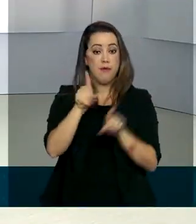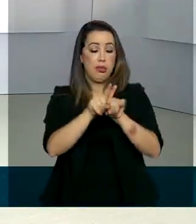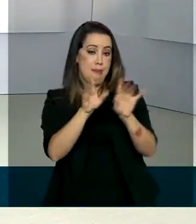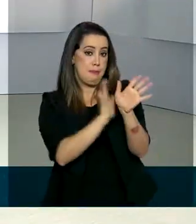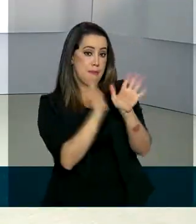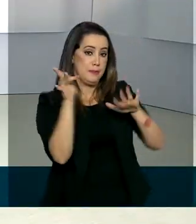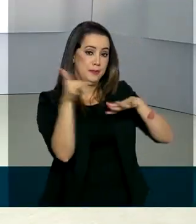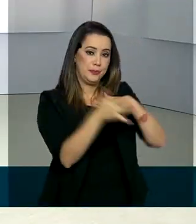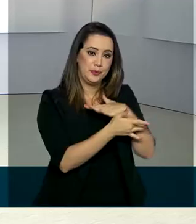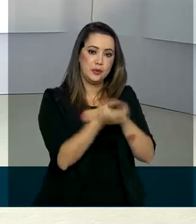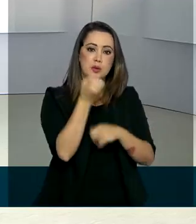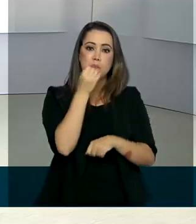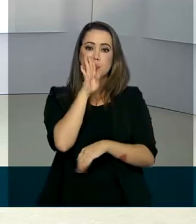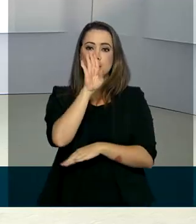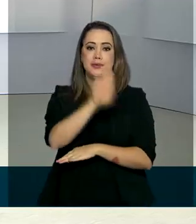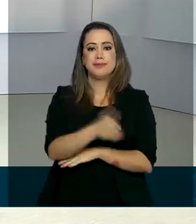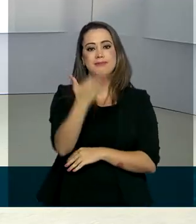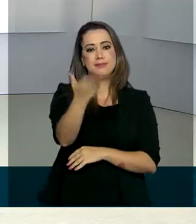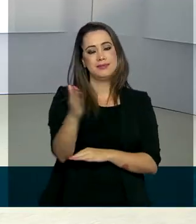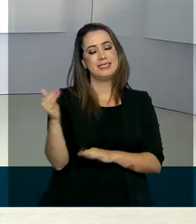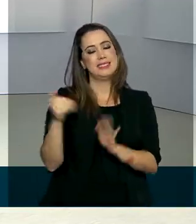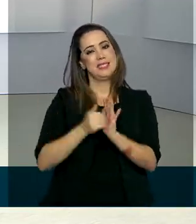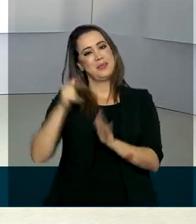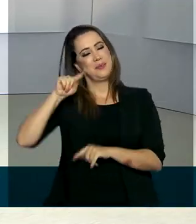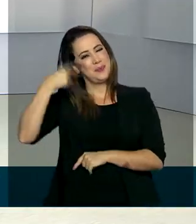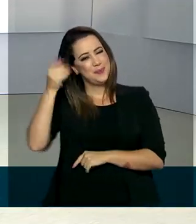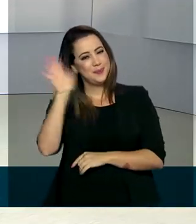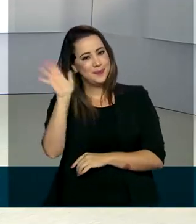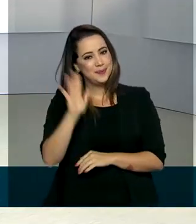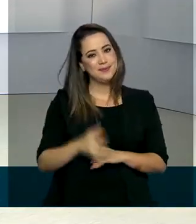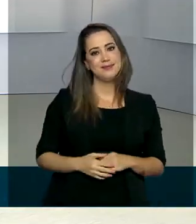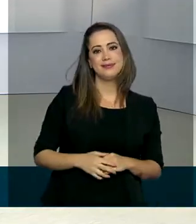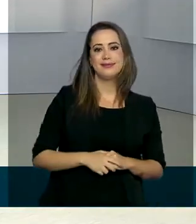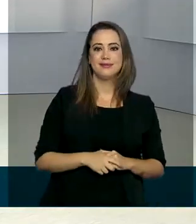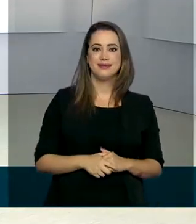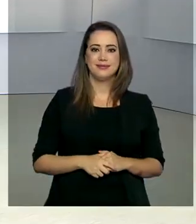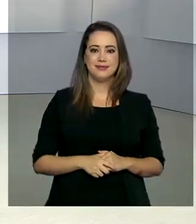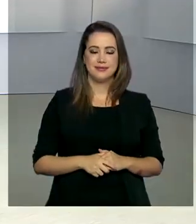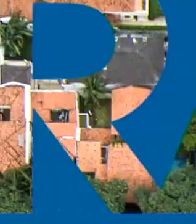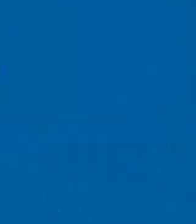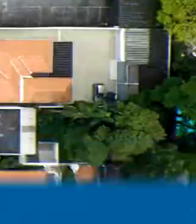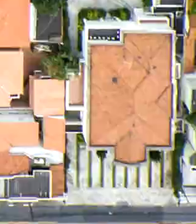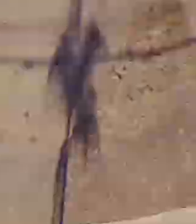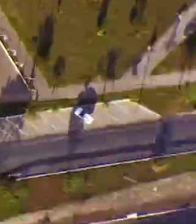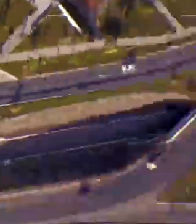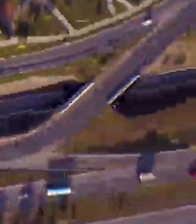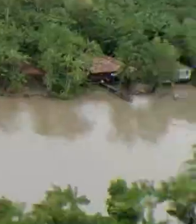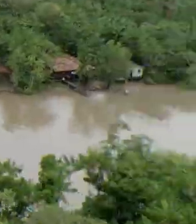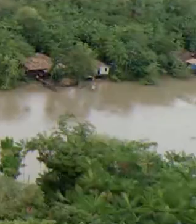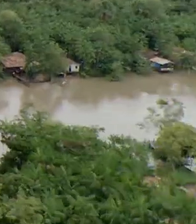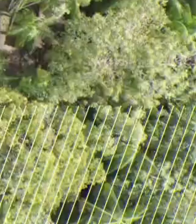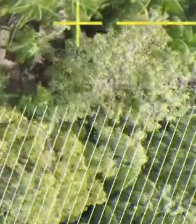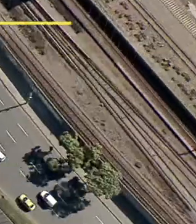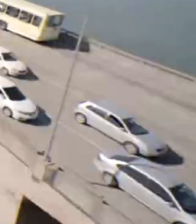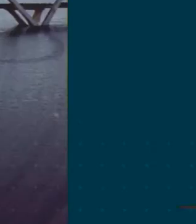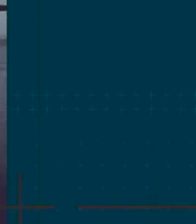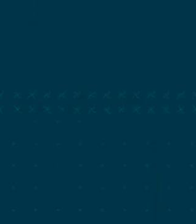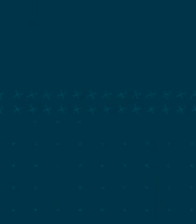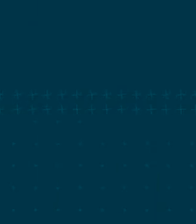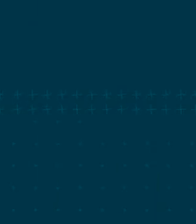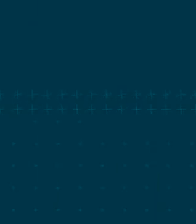também pelas redes sociais. Uma boa tarde para você e até a próxima edição. Tchau! Legenda Adriana